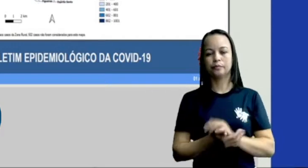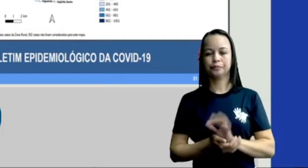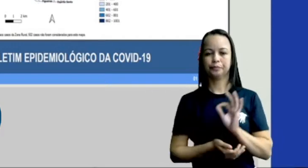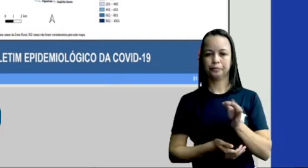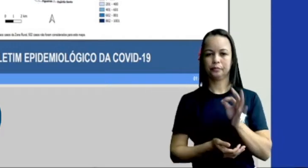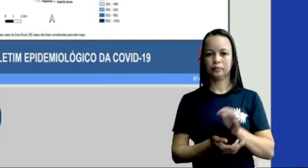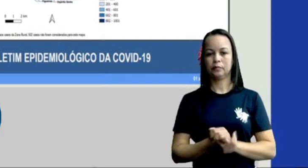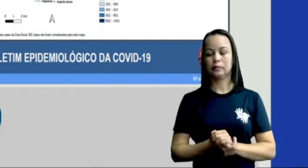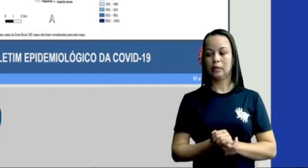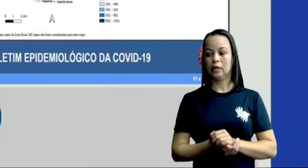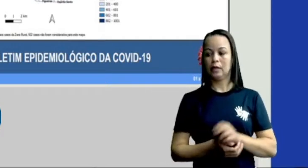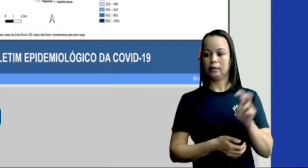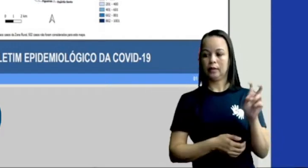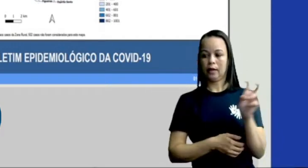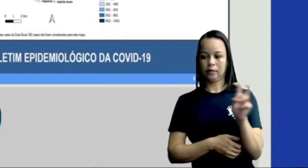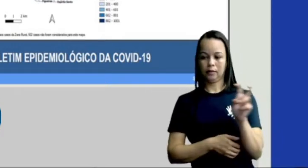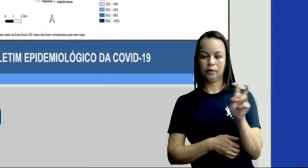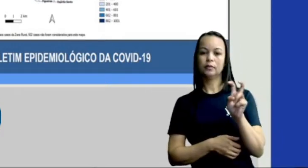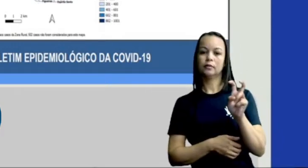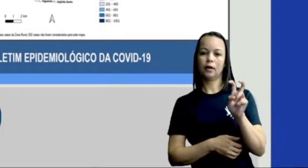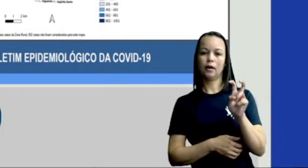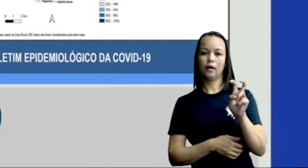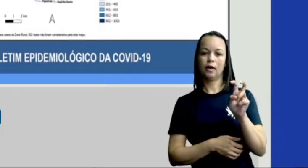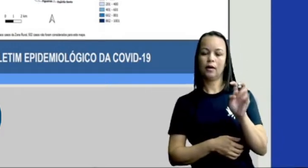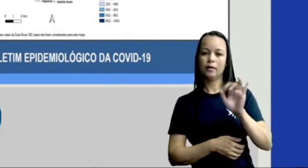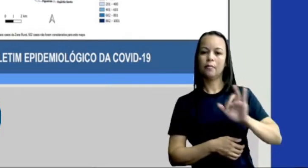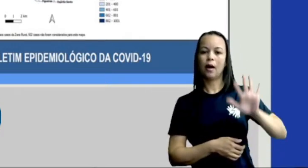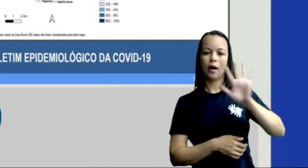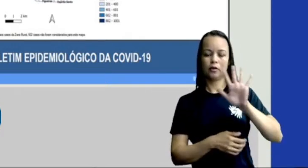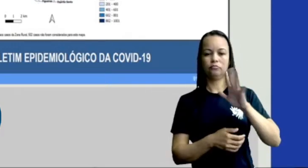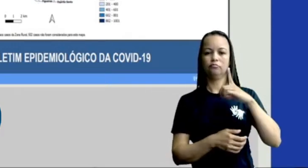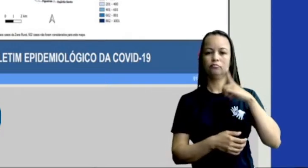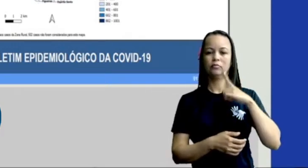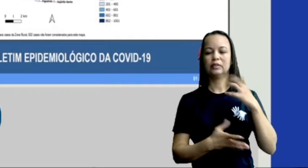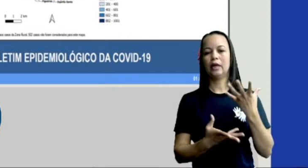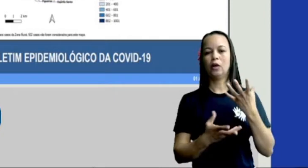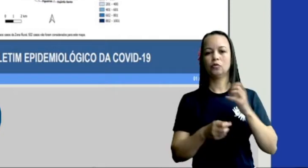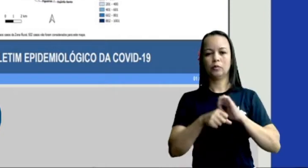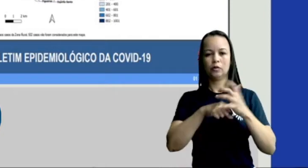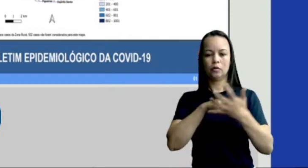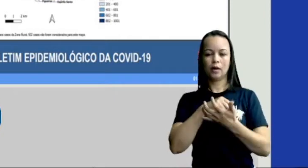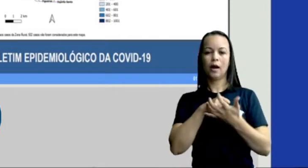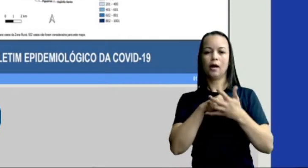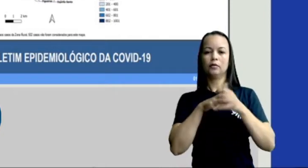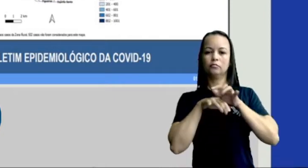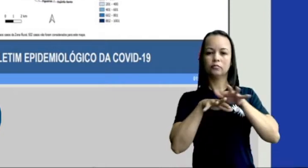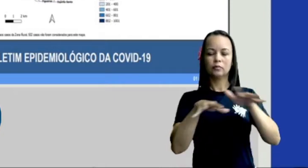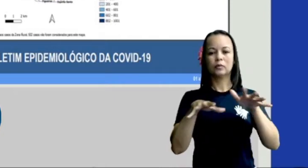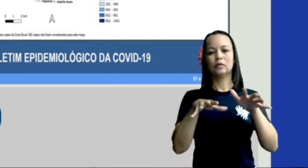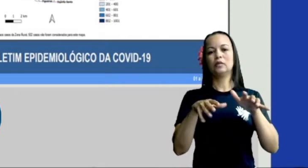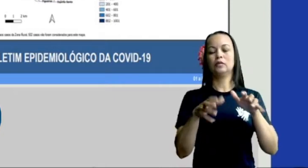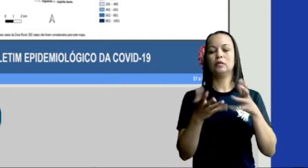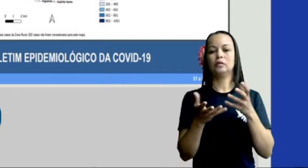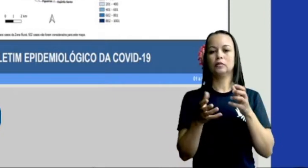Já no quinto, na quinta figura, nós temos o número de casos de Covid confirmados segundo a data de notificação.